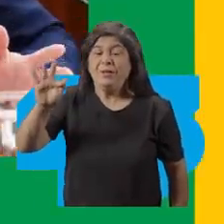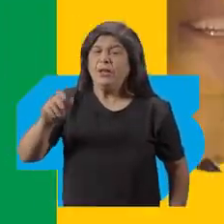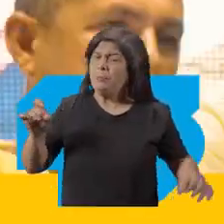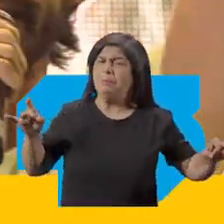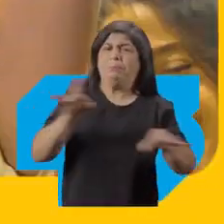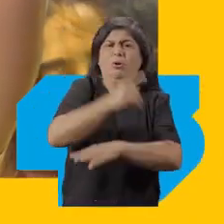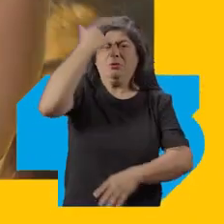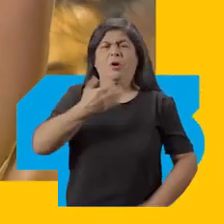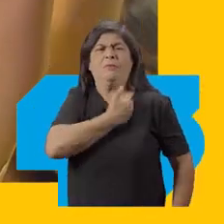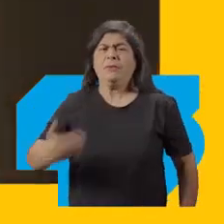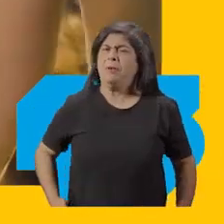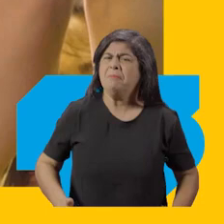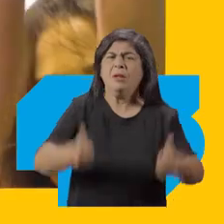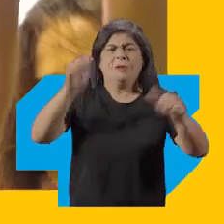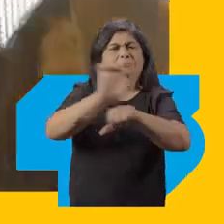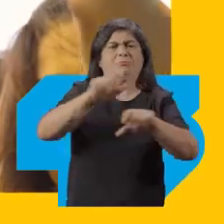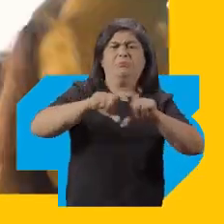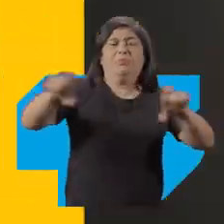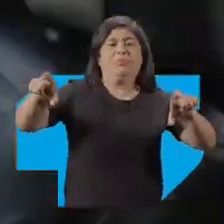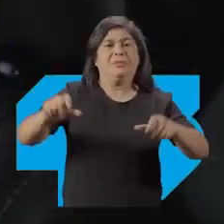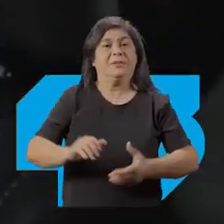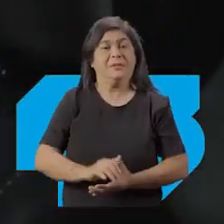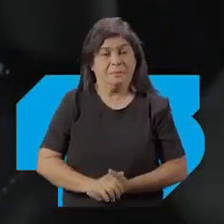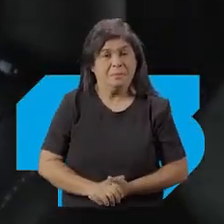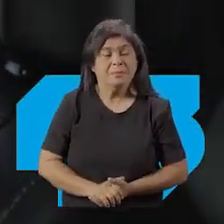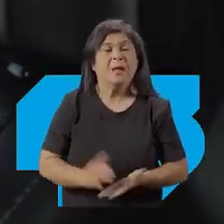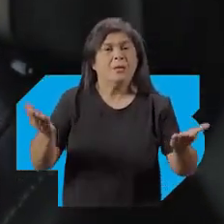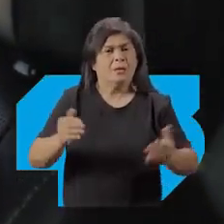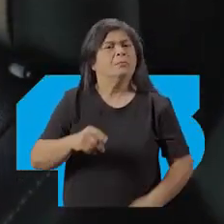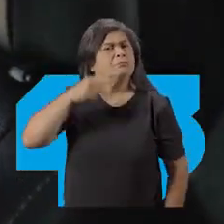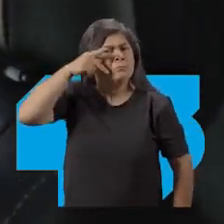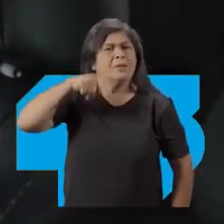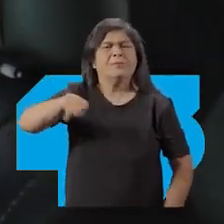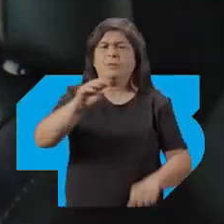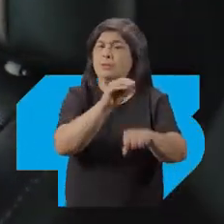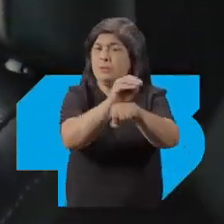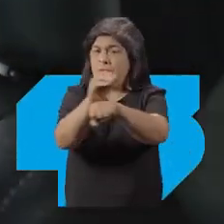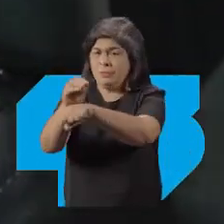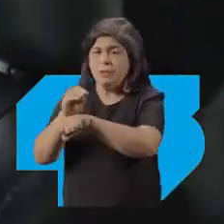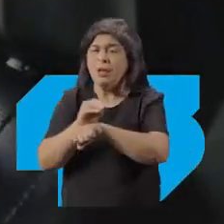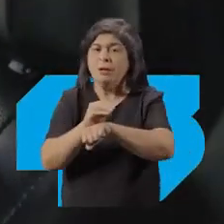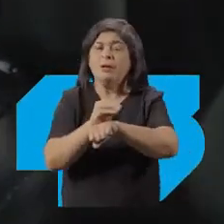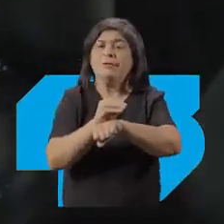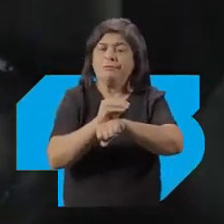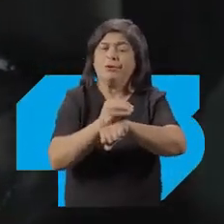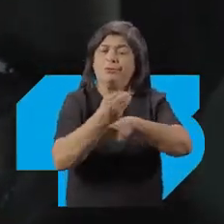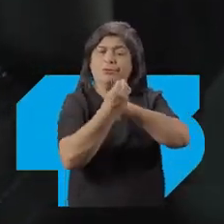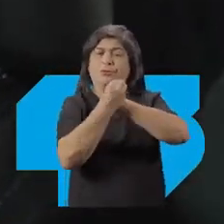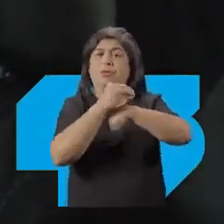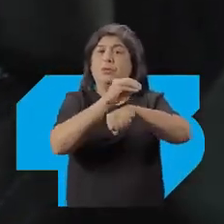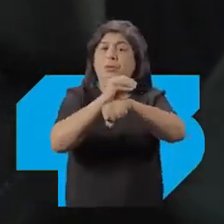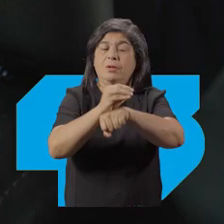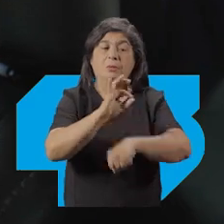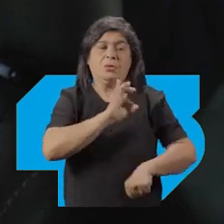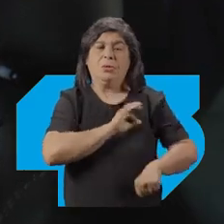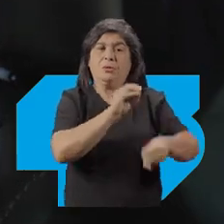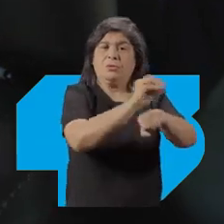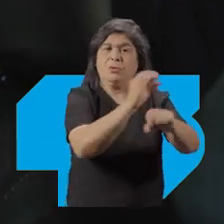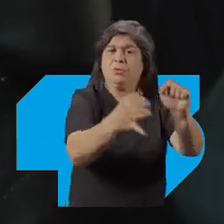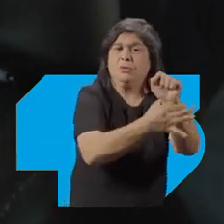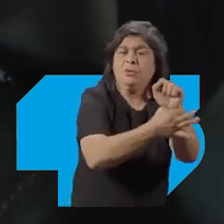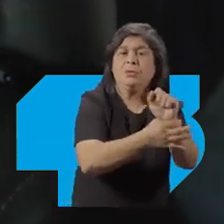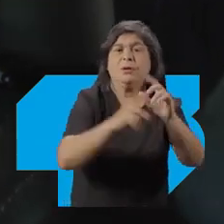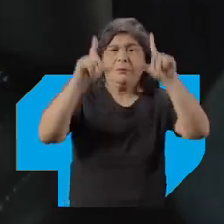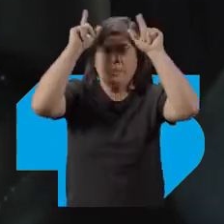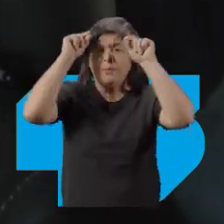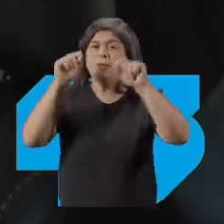E está pronto para ser o melhor governador do nosso estado Está na hora da Paraíba cuidar de quem cuida O policial cuida da segurança A enfermeira cuida